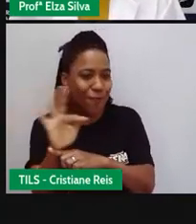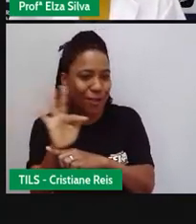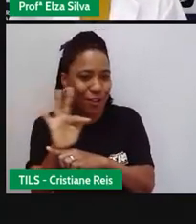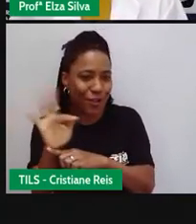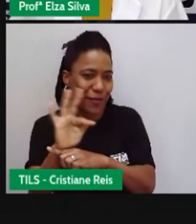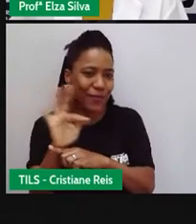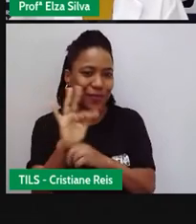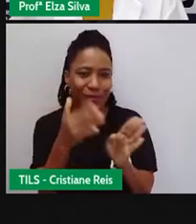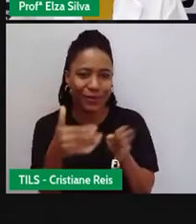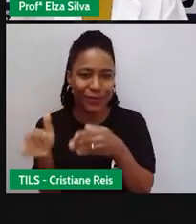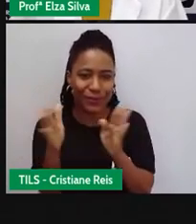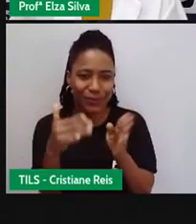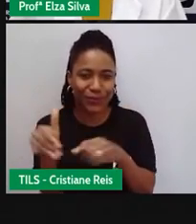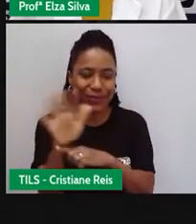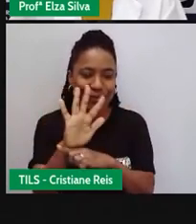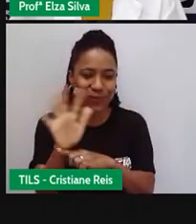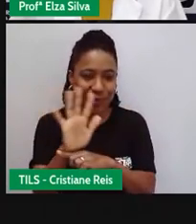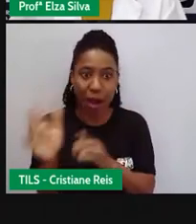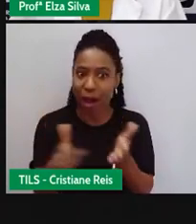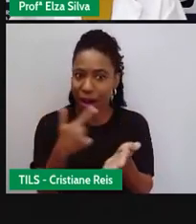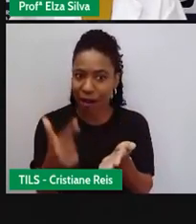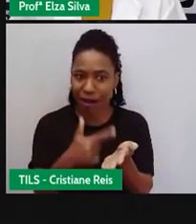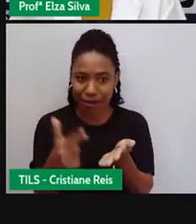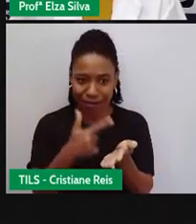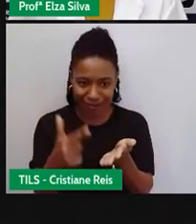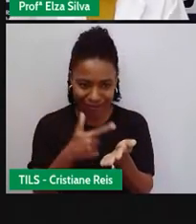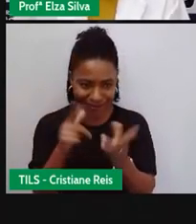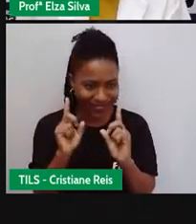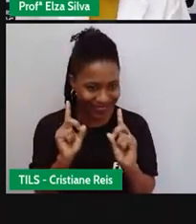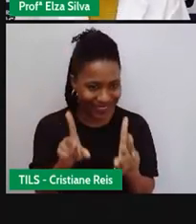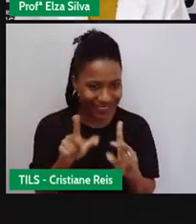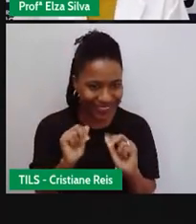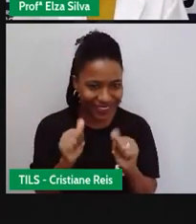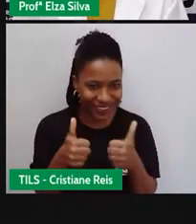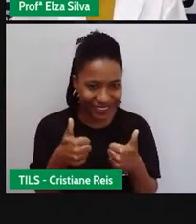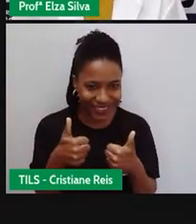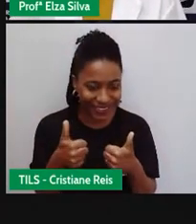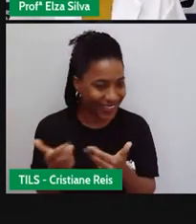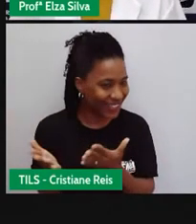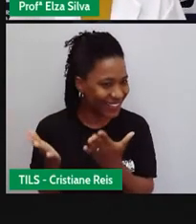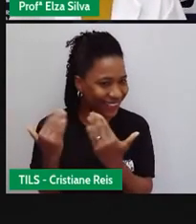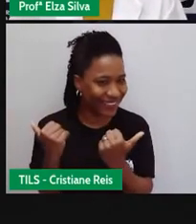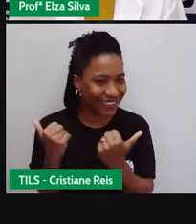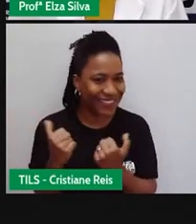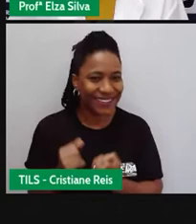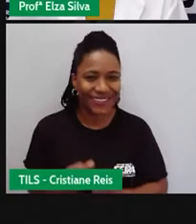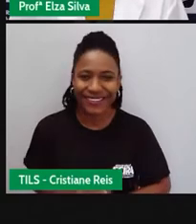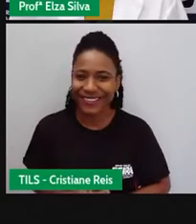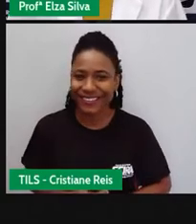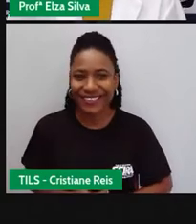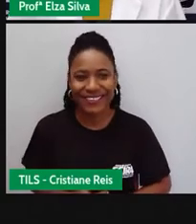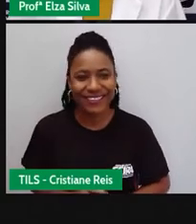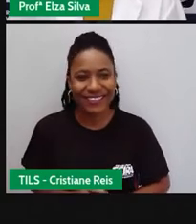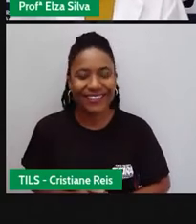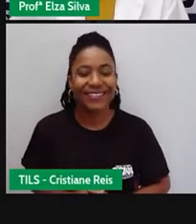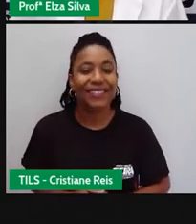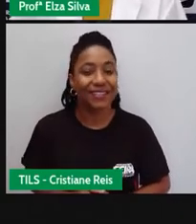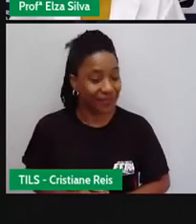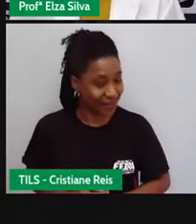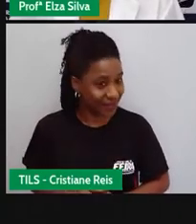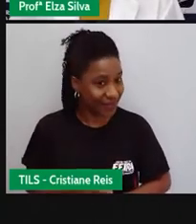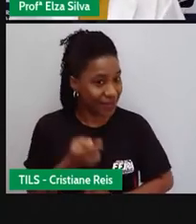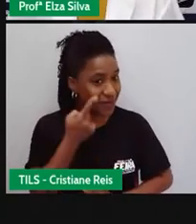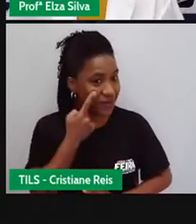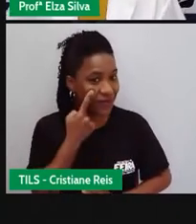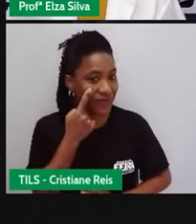filmes, séries e livros. Ok? Let's go. Movies. Vamos